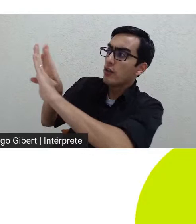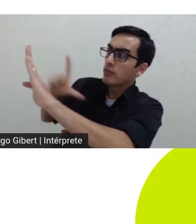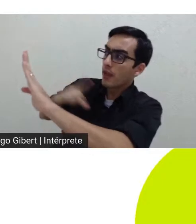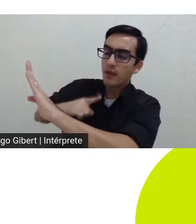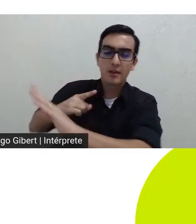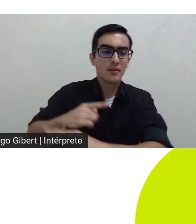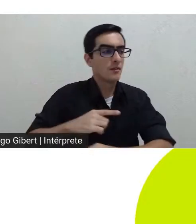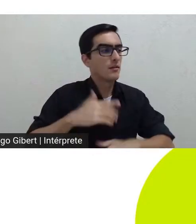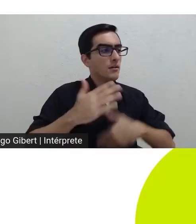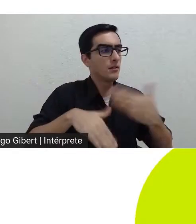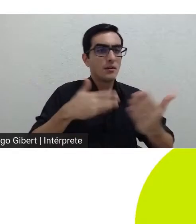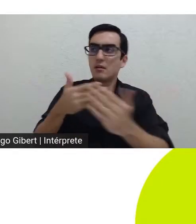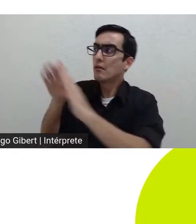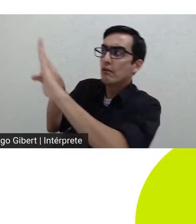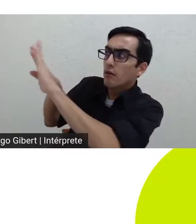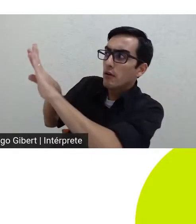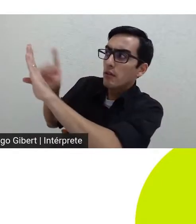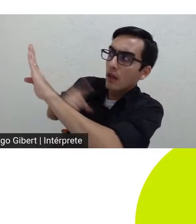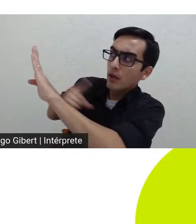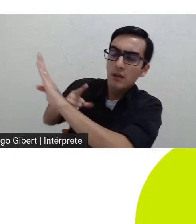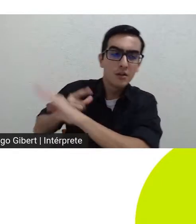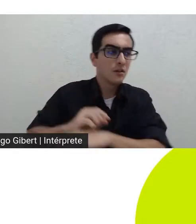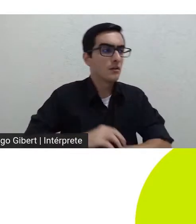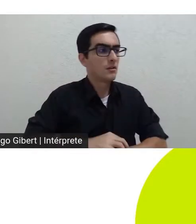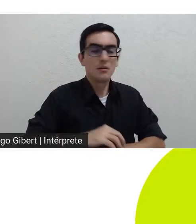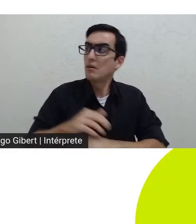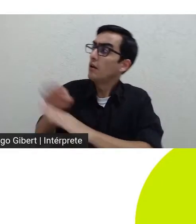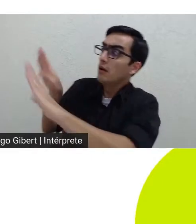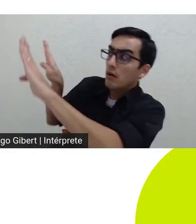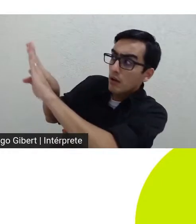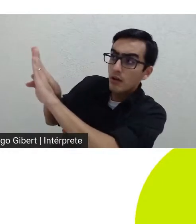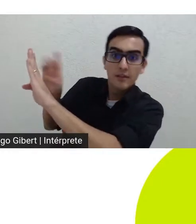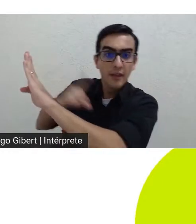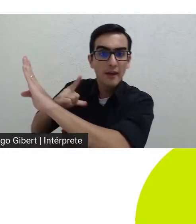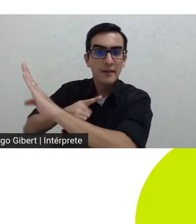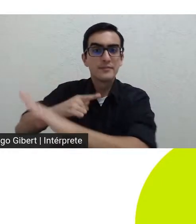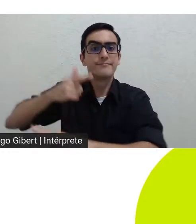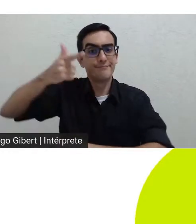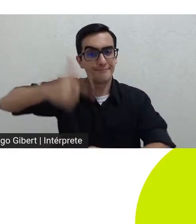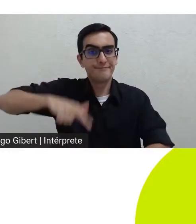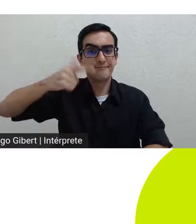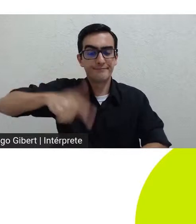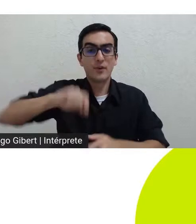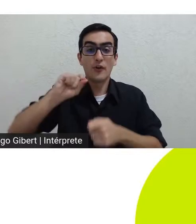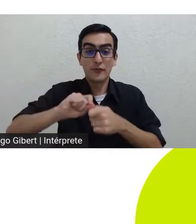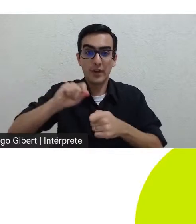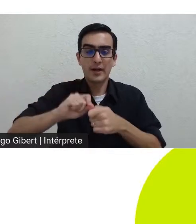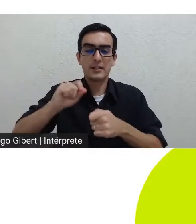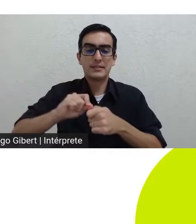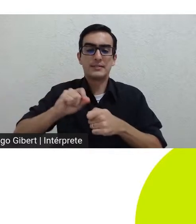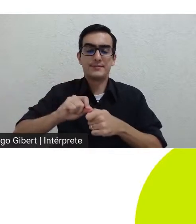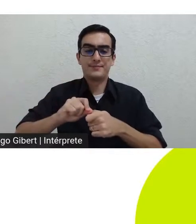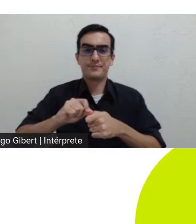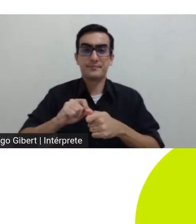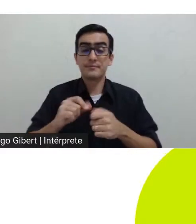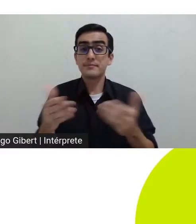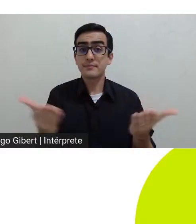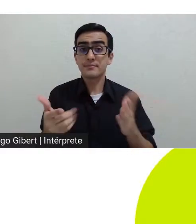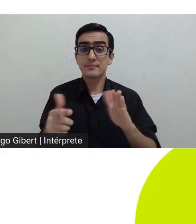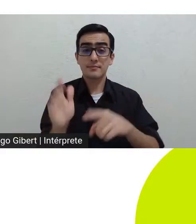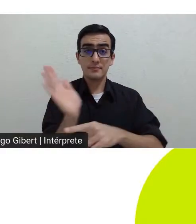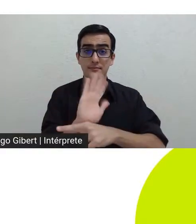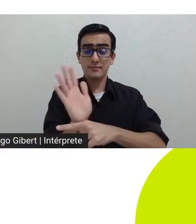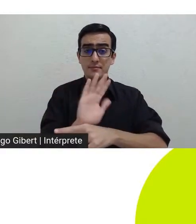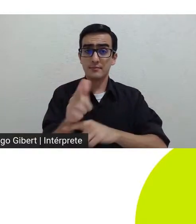na neurose obsessiva a compulsão implica um caminho mais longo envolvendo